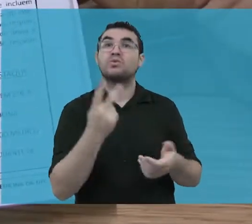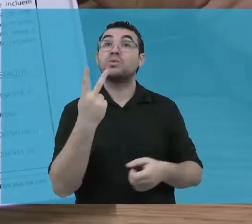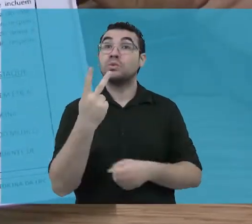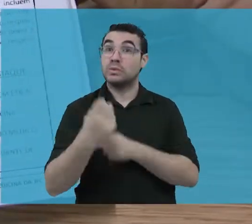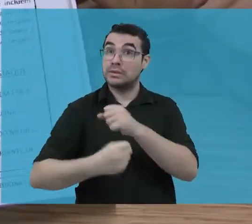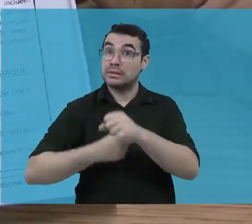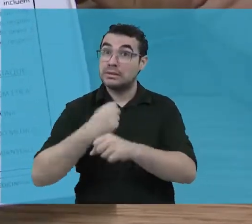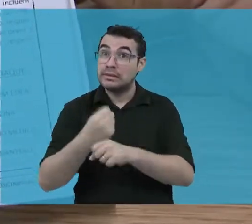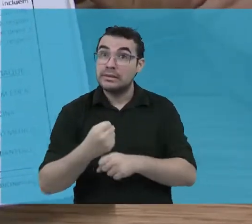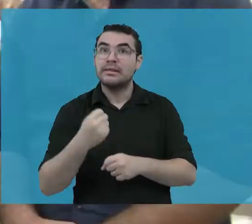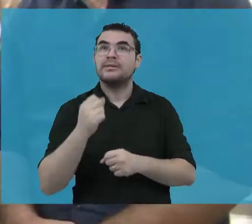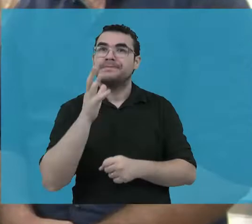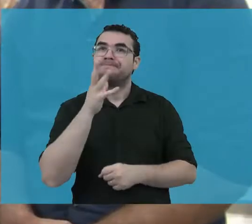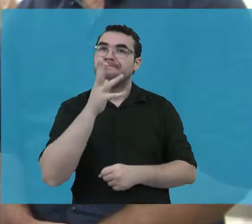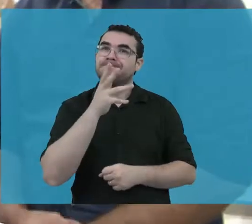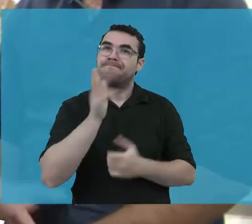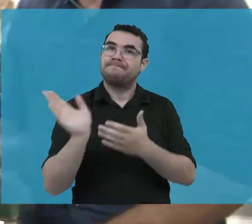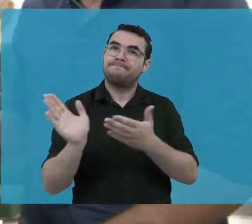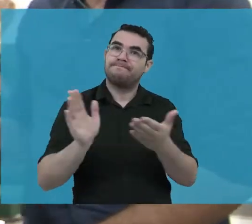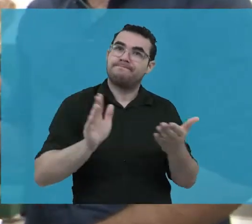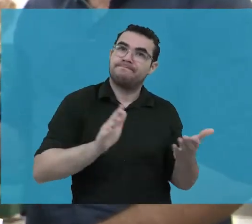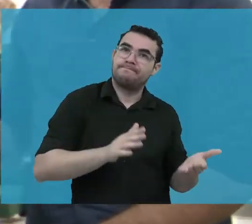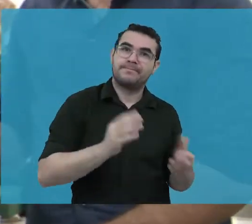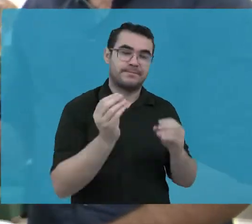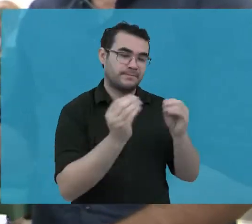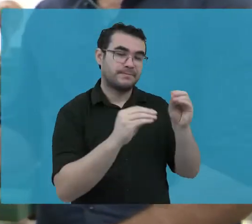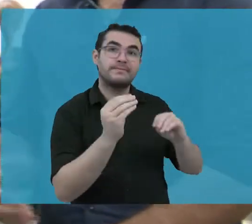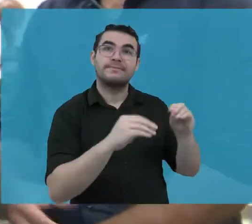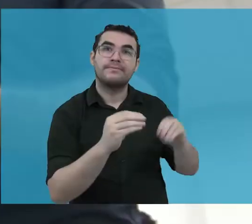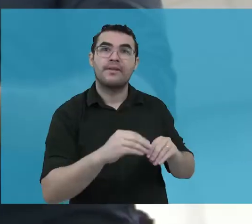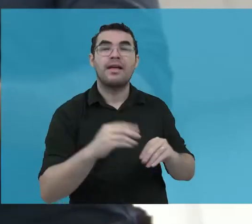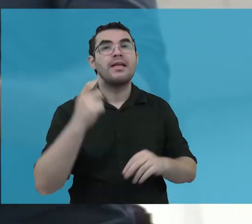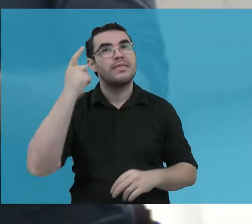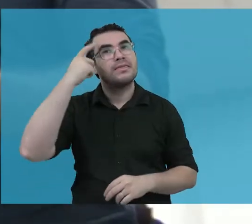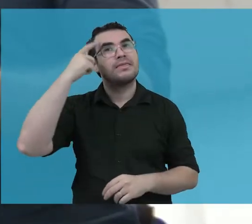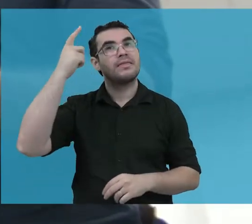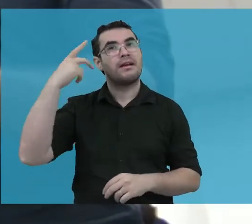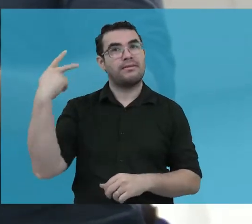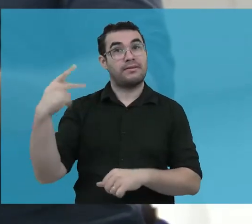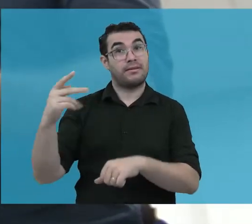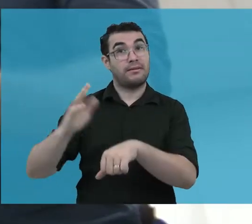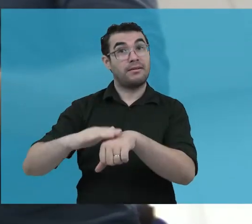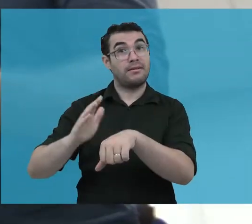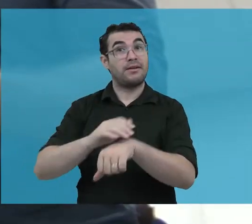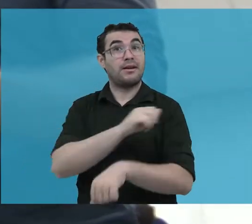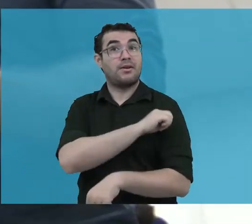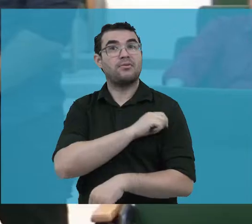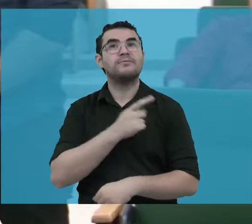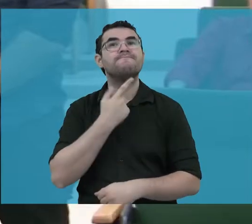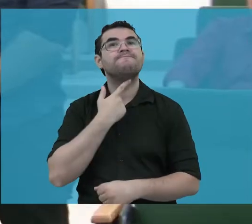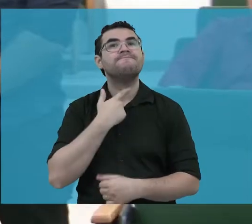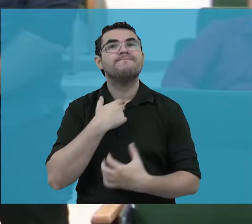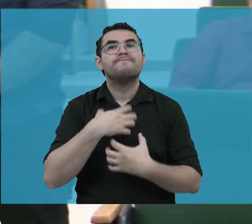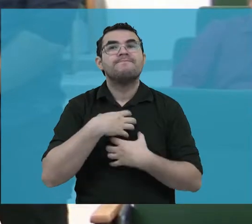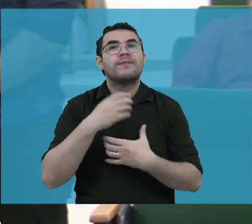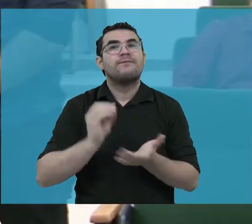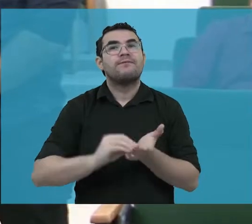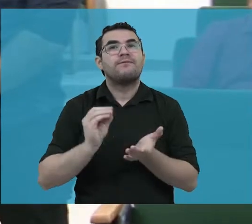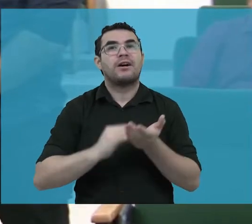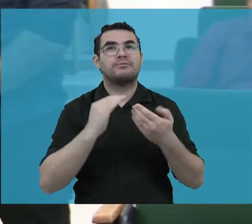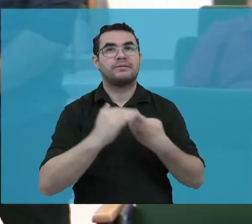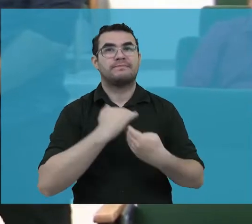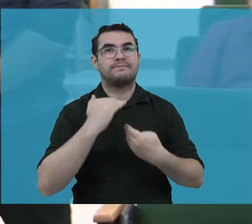construído ao longo de dois anos, com a participação de estudantes e professores. A ideia partiu dos próprios alunos, que sentiram a